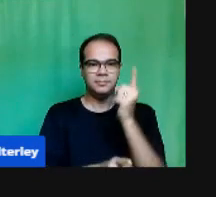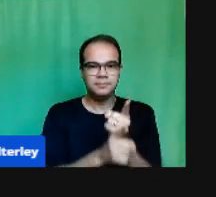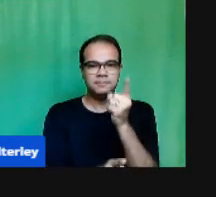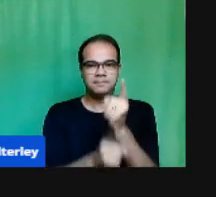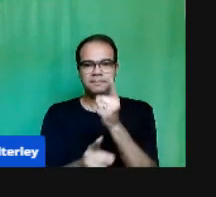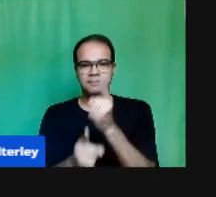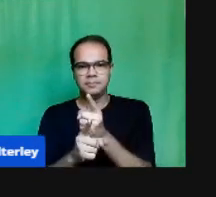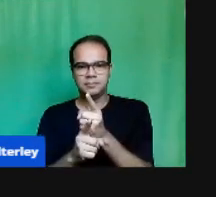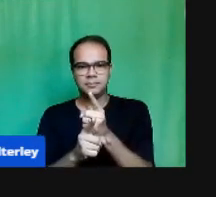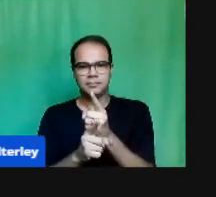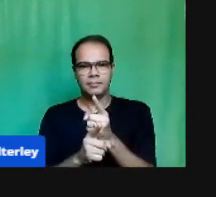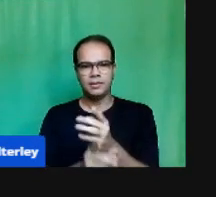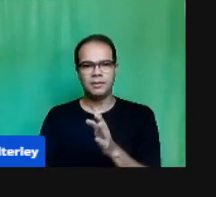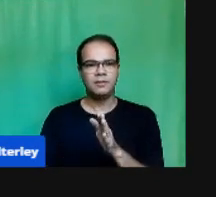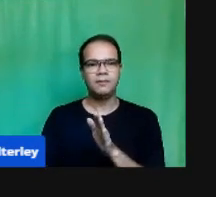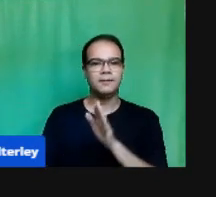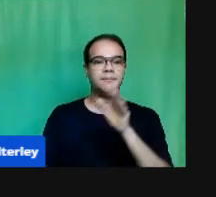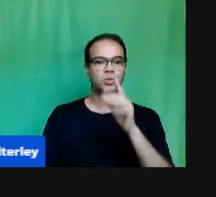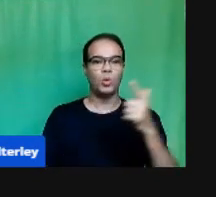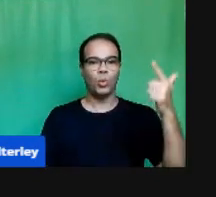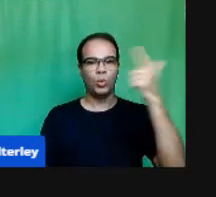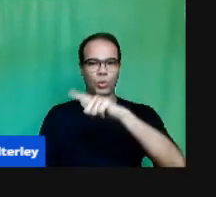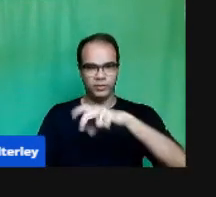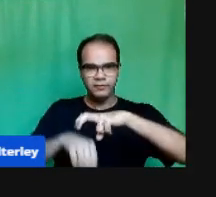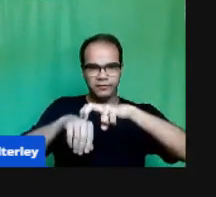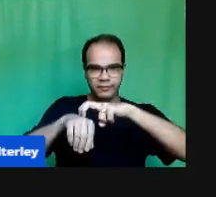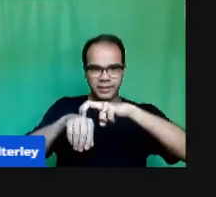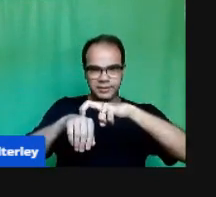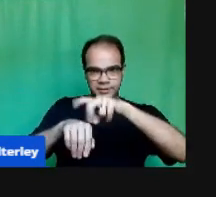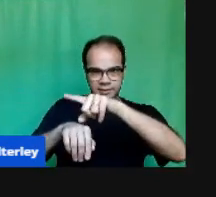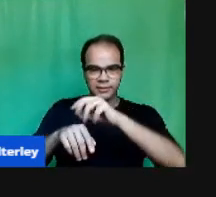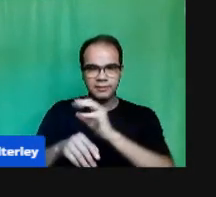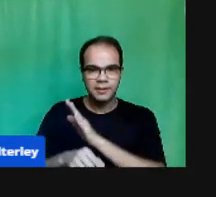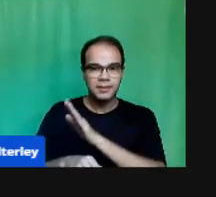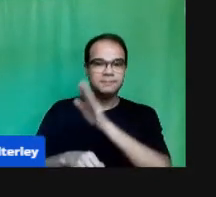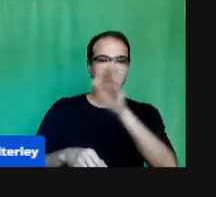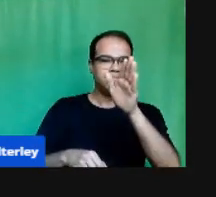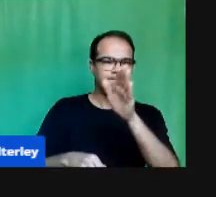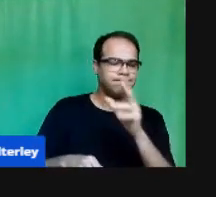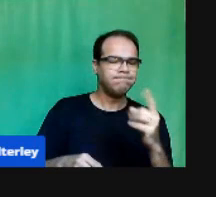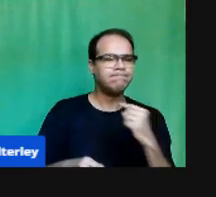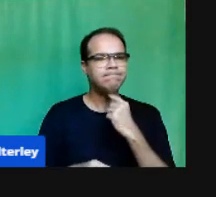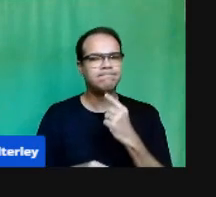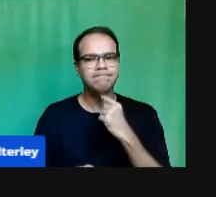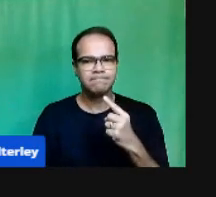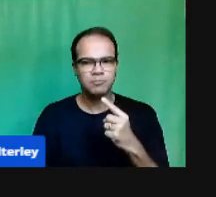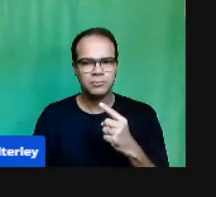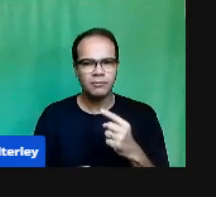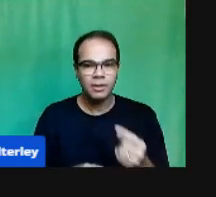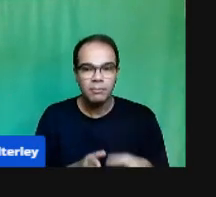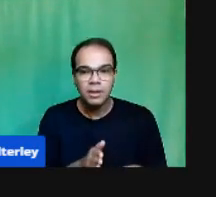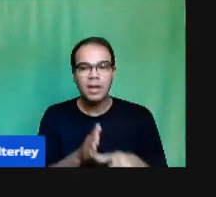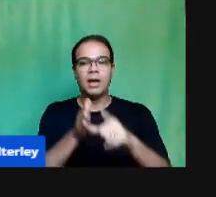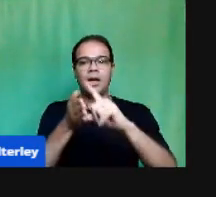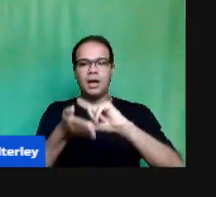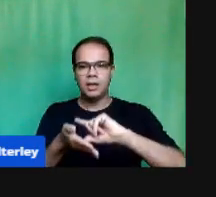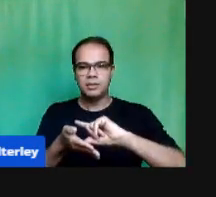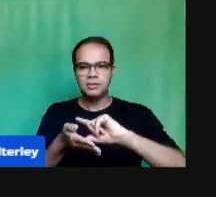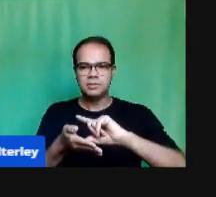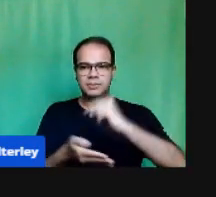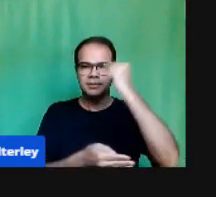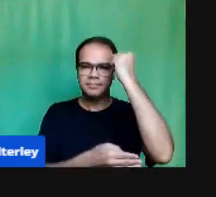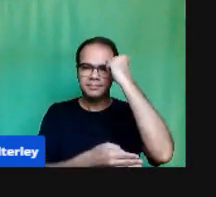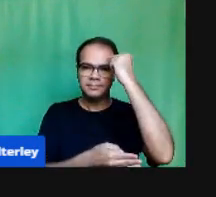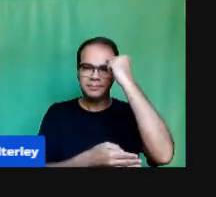impossível Se acreditarmos que é possível Essa frase foi extraída do livro Alice Nos